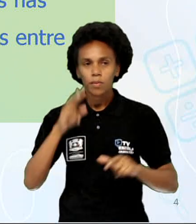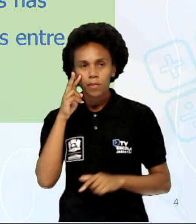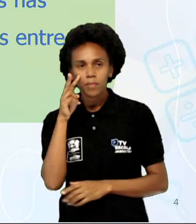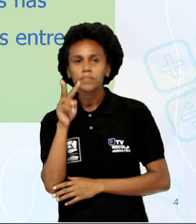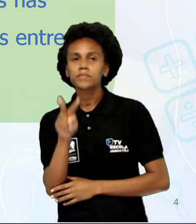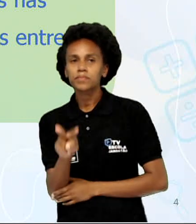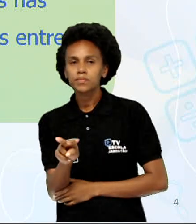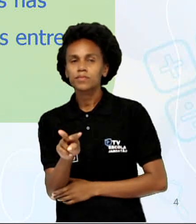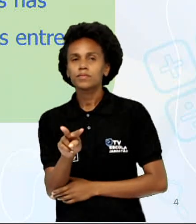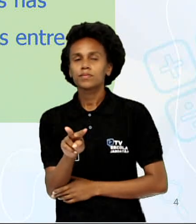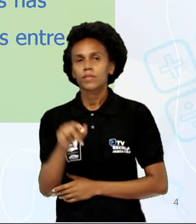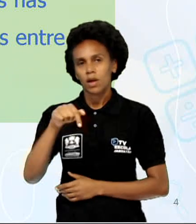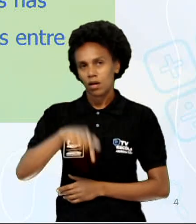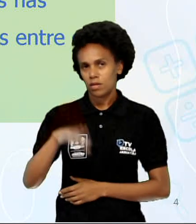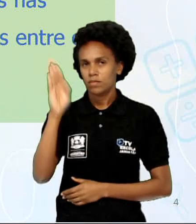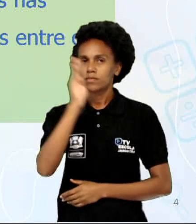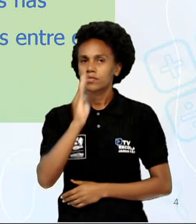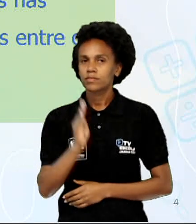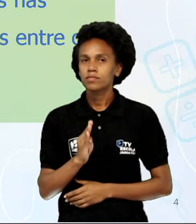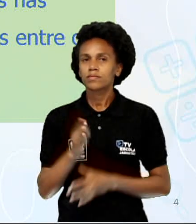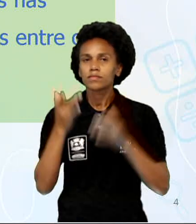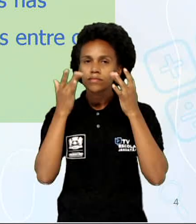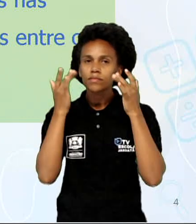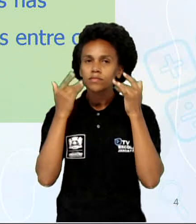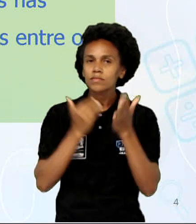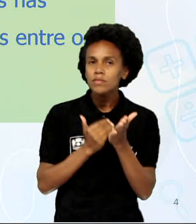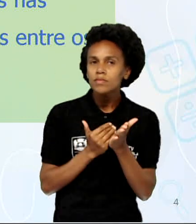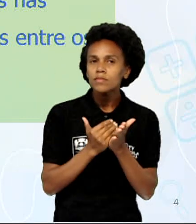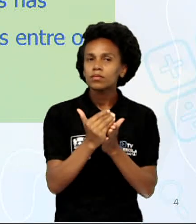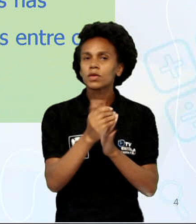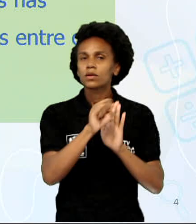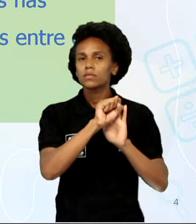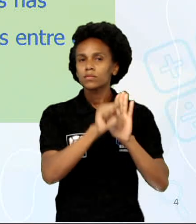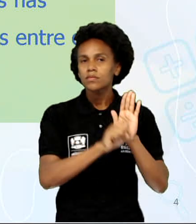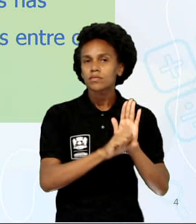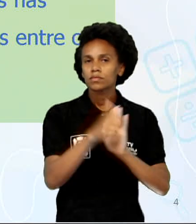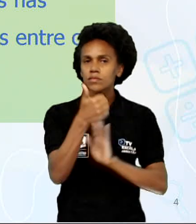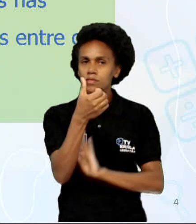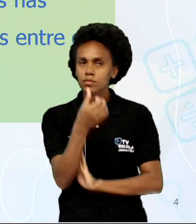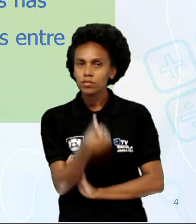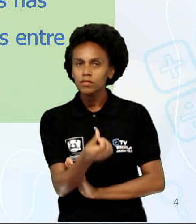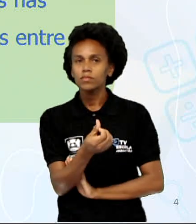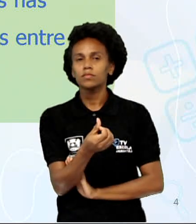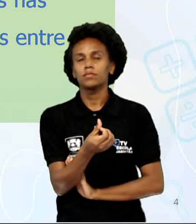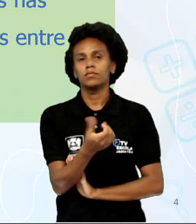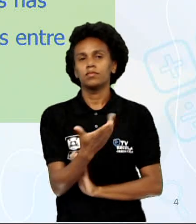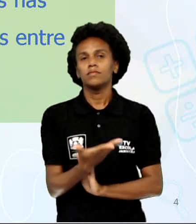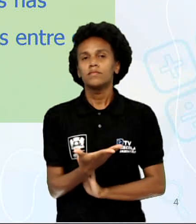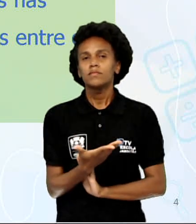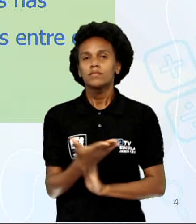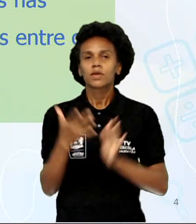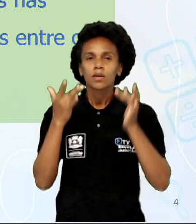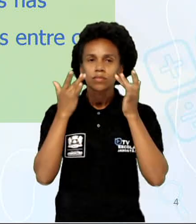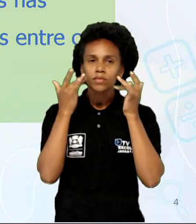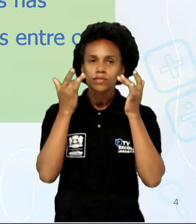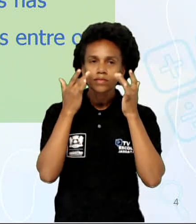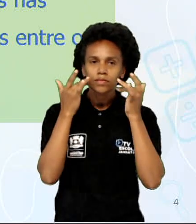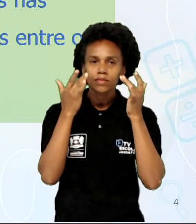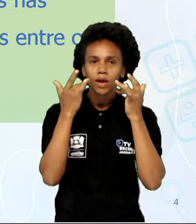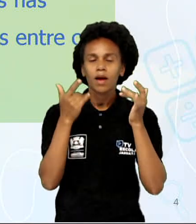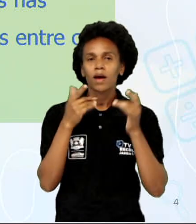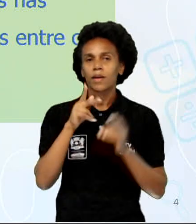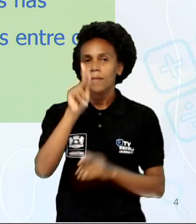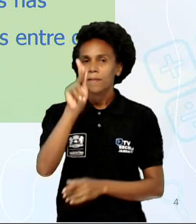XVI através das composições teatrais escritas pelos padres jesuídas nas ações de fé religiosa